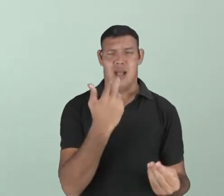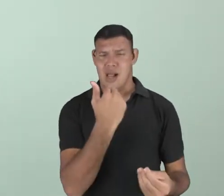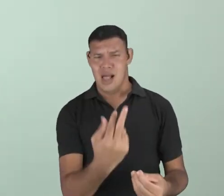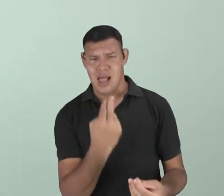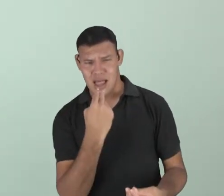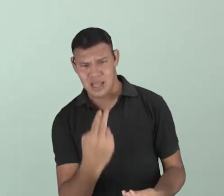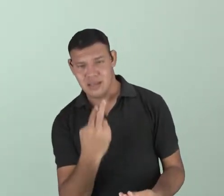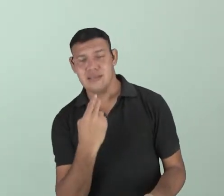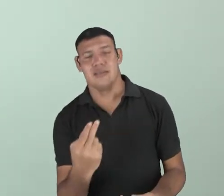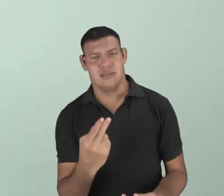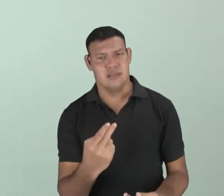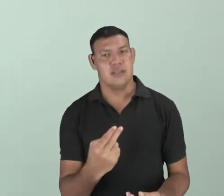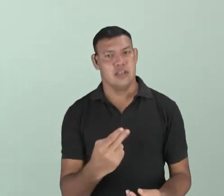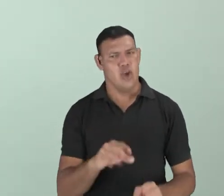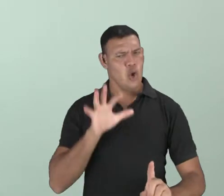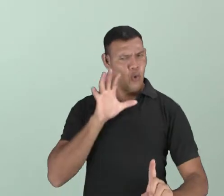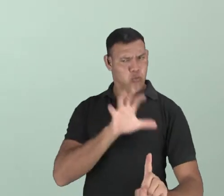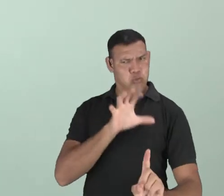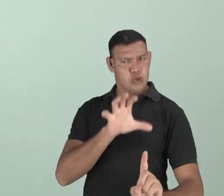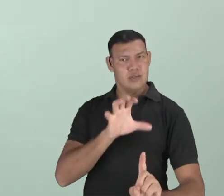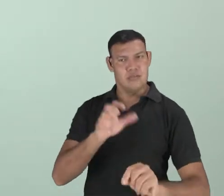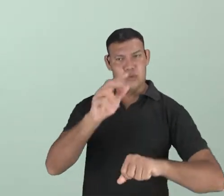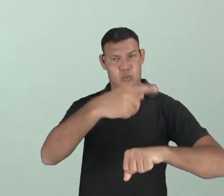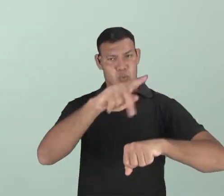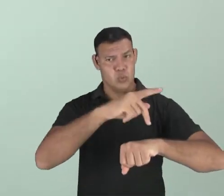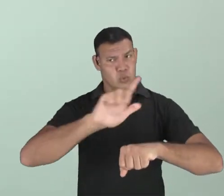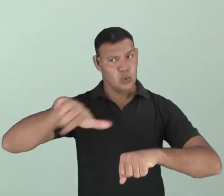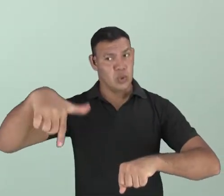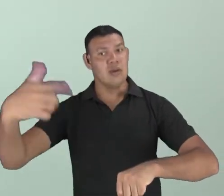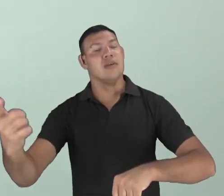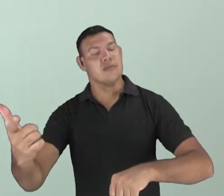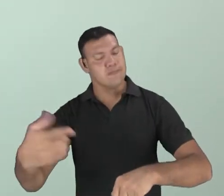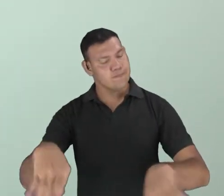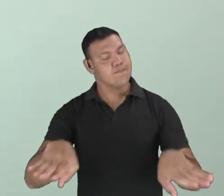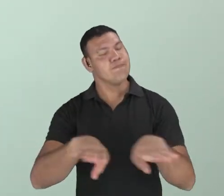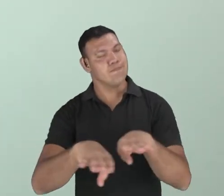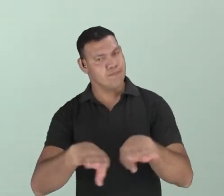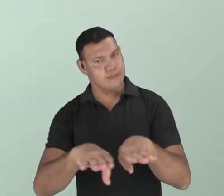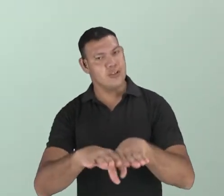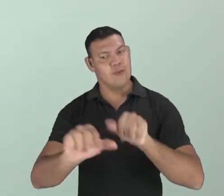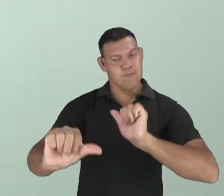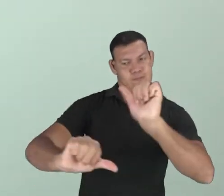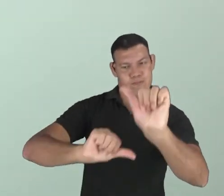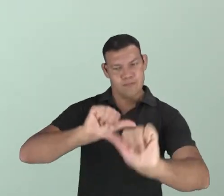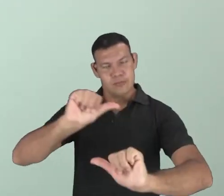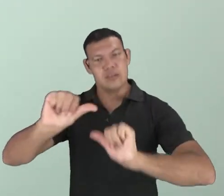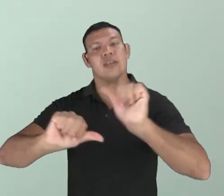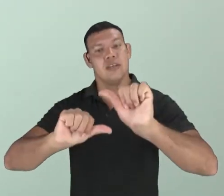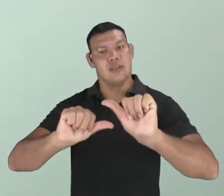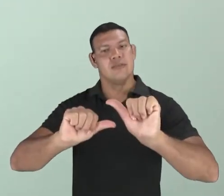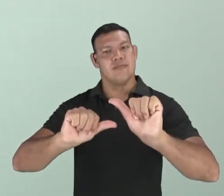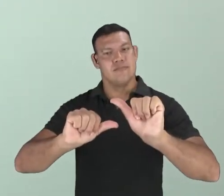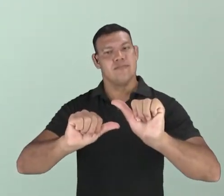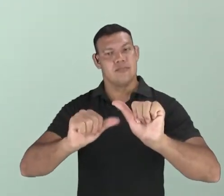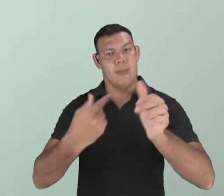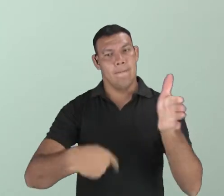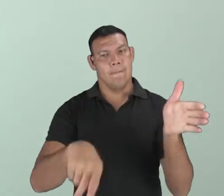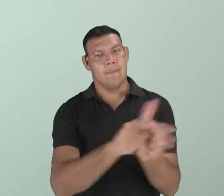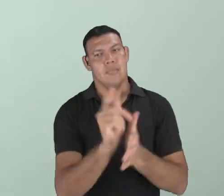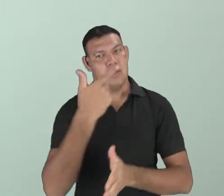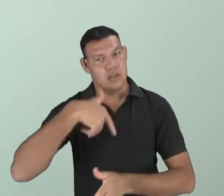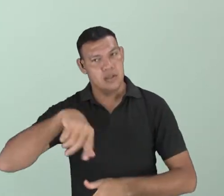de outros países, ocasionou o quê? Algumas modificações. Continua sendo língua brasileira,